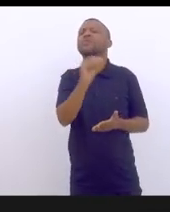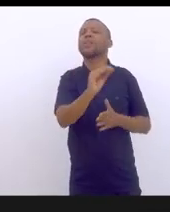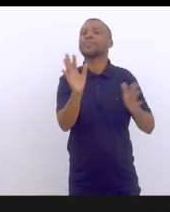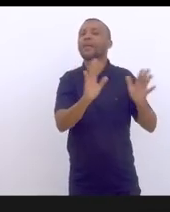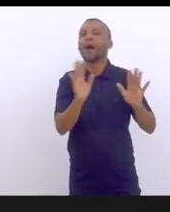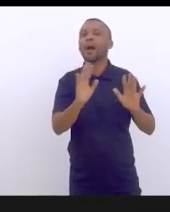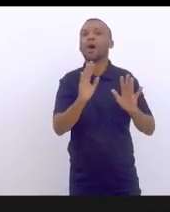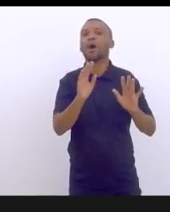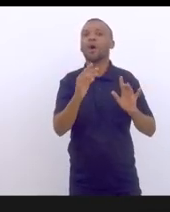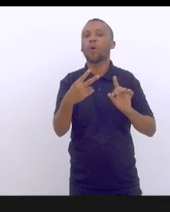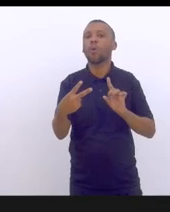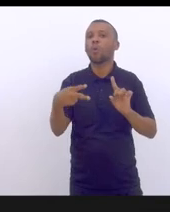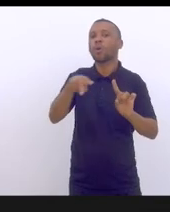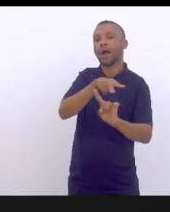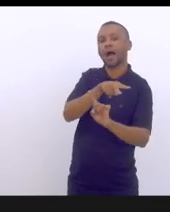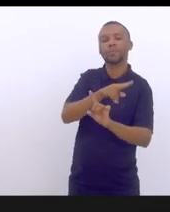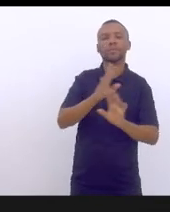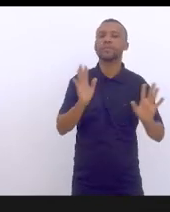lado oposto.